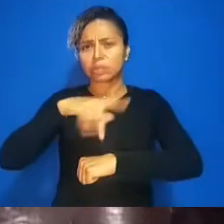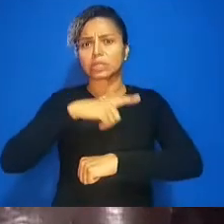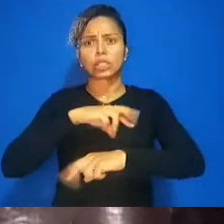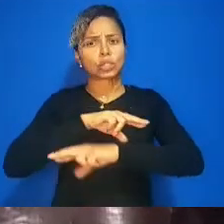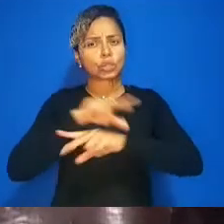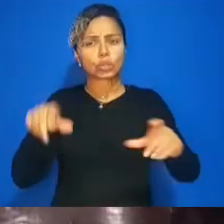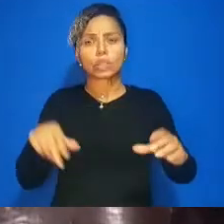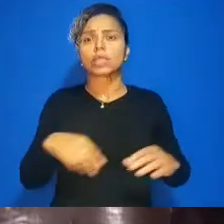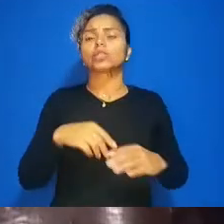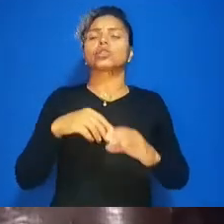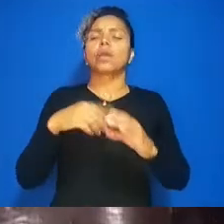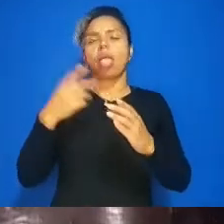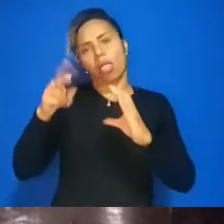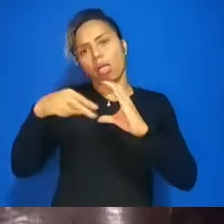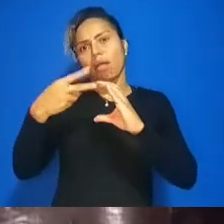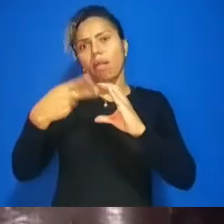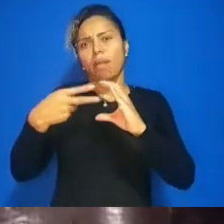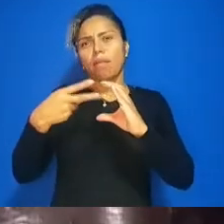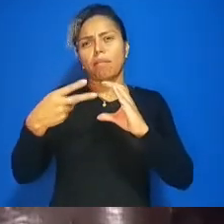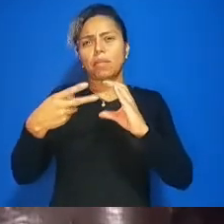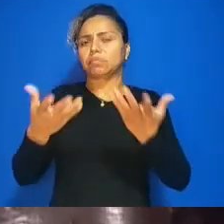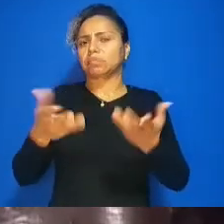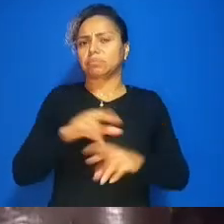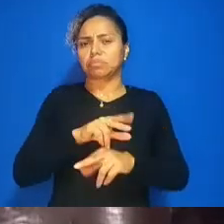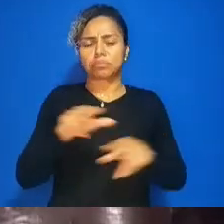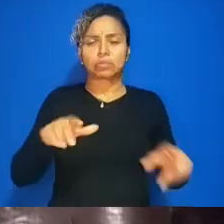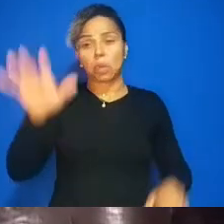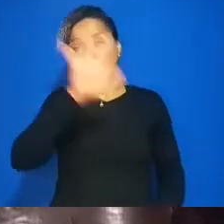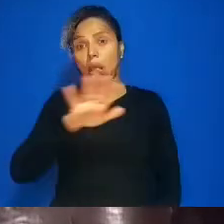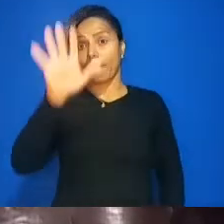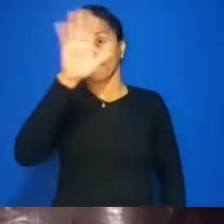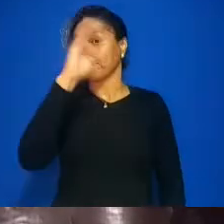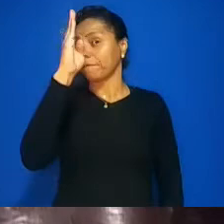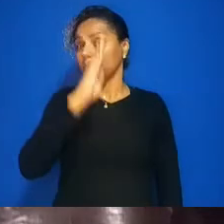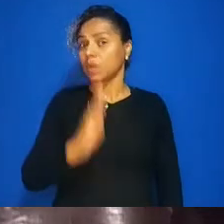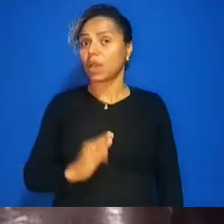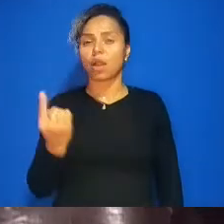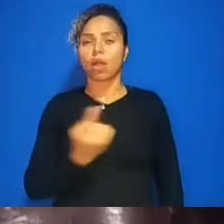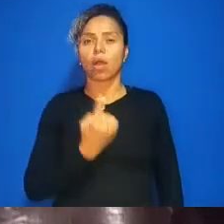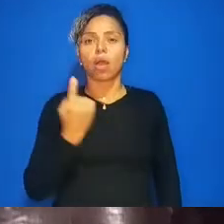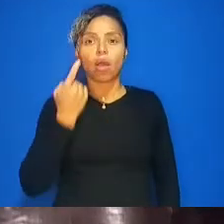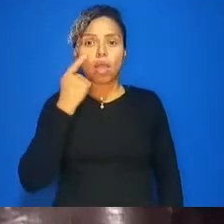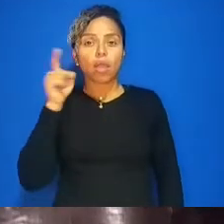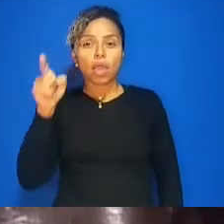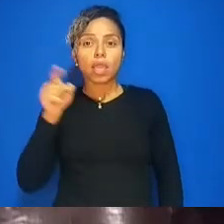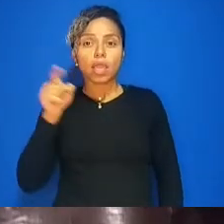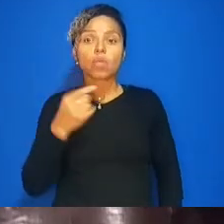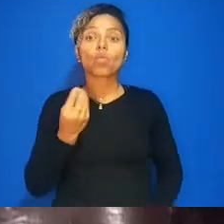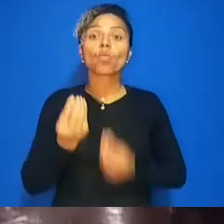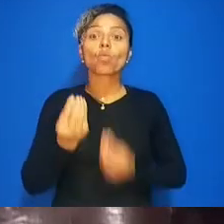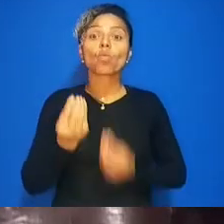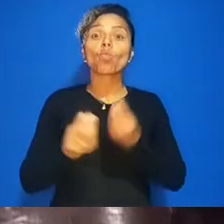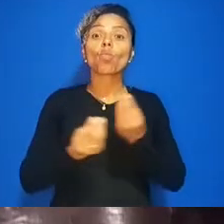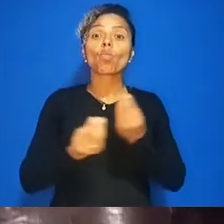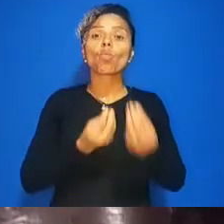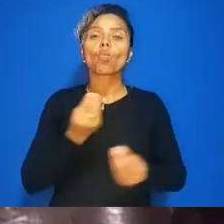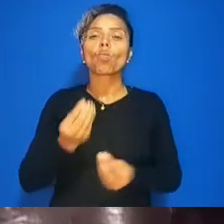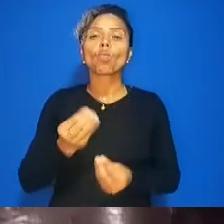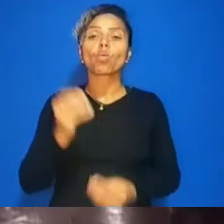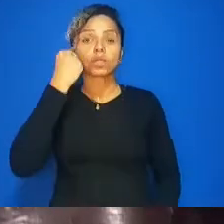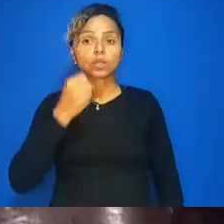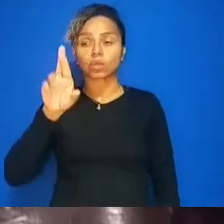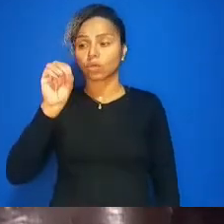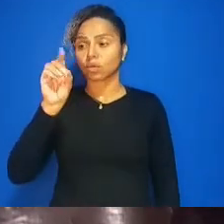Brasil afora e nós acompanhamos a movimentação do senador Rodrigo Pacheco que está praticamente com o batelo martido já para ir para o